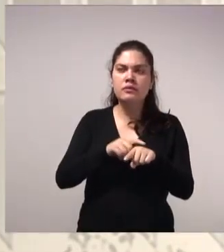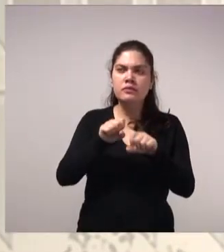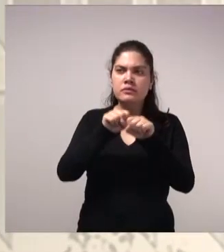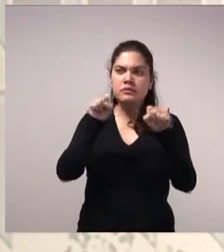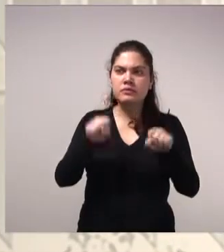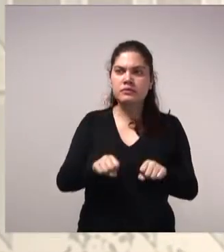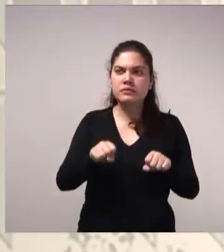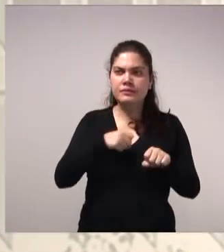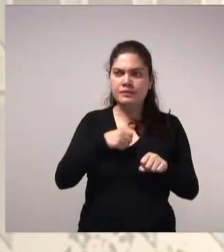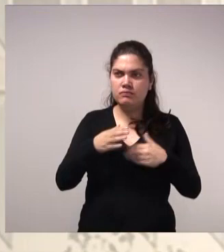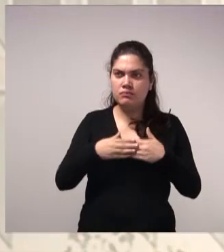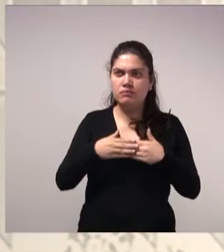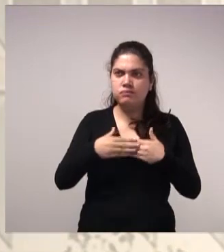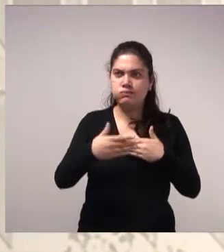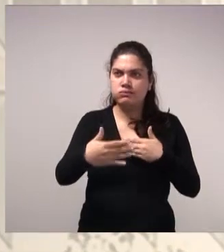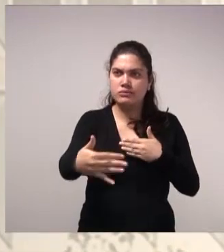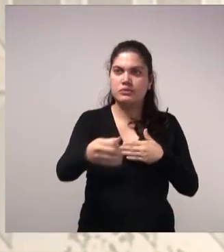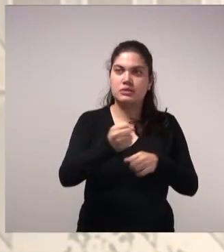durar 30 anos.